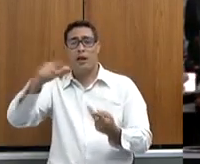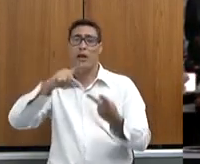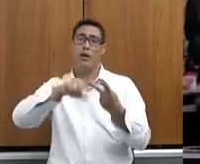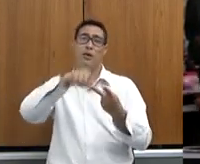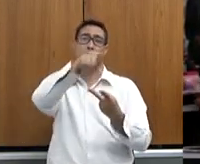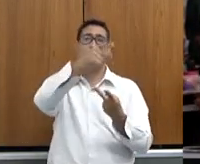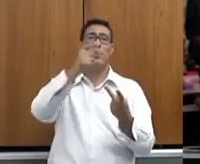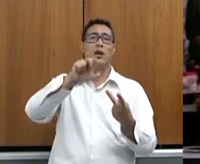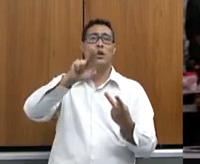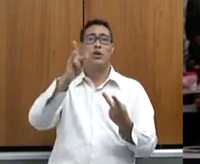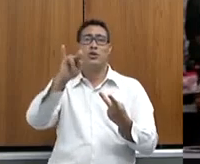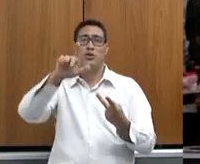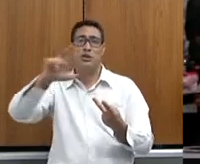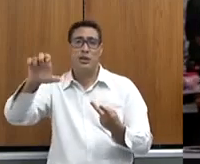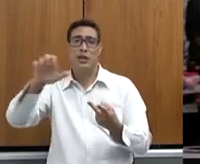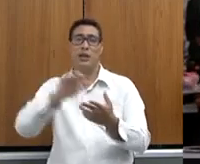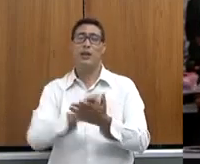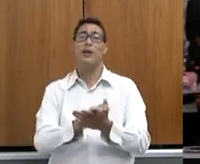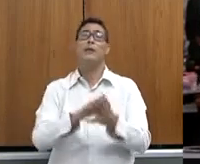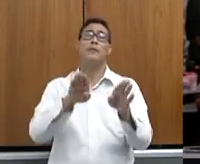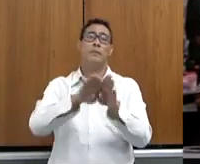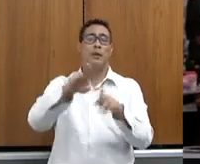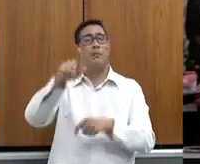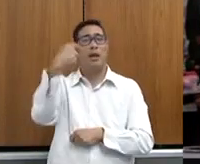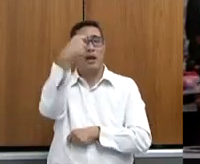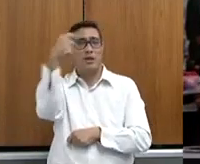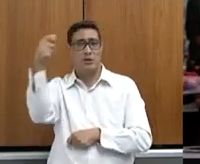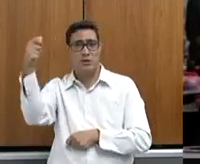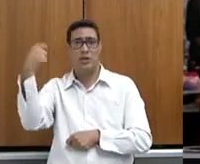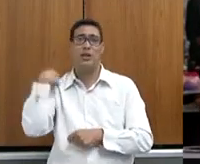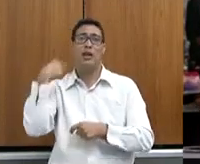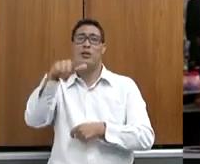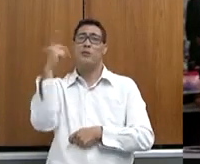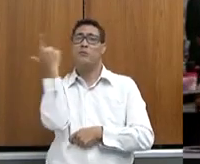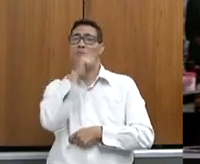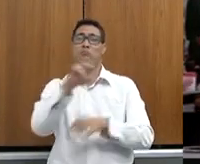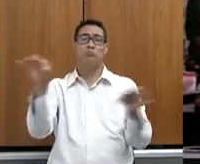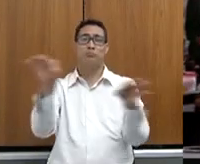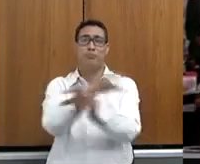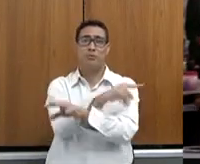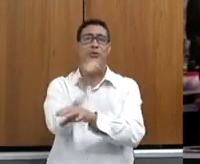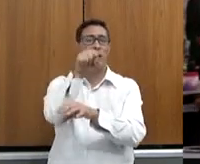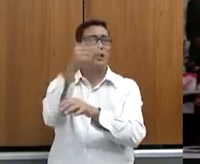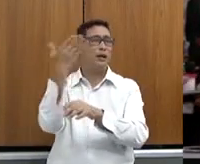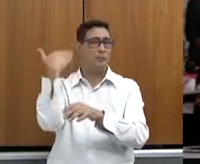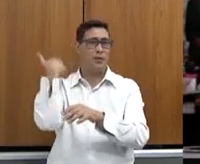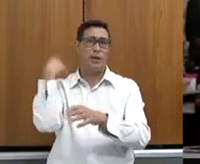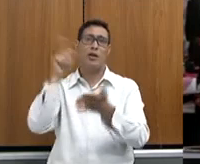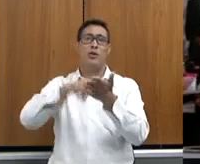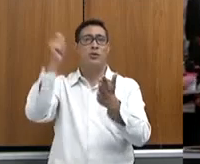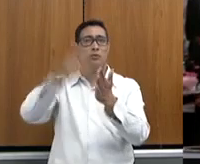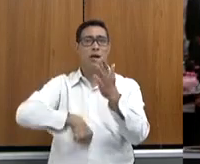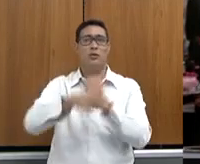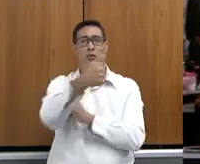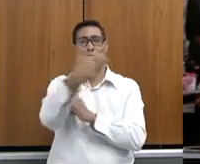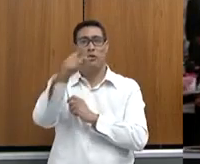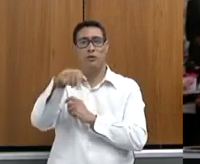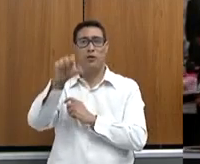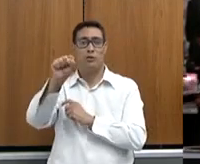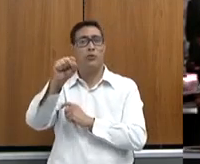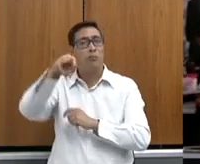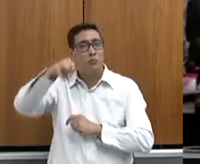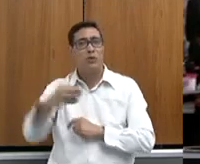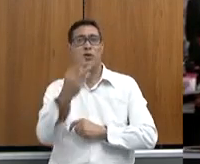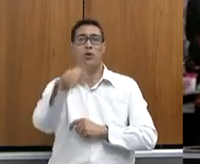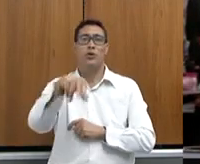oportunidades de exportação, missão Argentina, essa nós conseguimos fechar, na época, um contrato de 12,8 milhões de dólares,